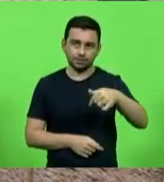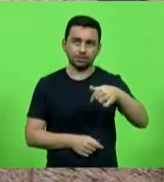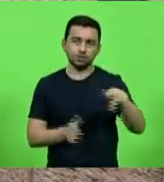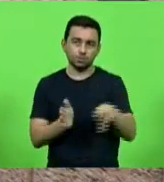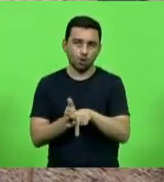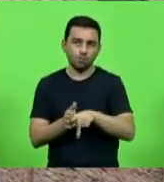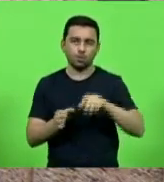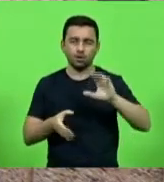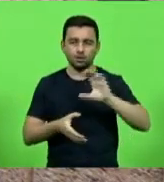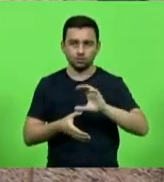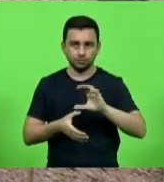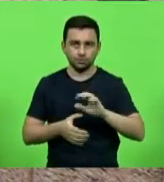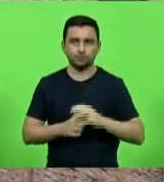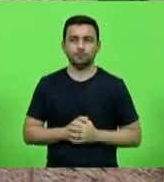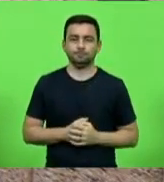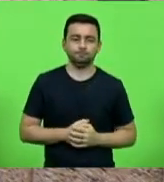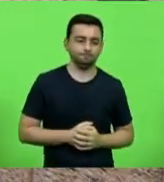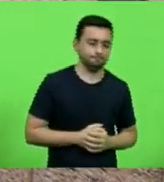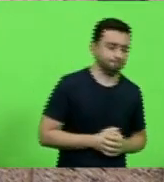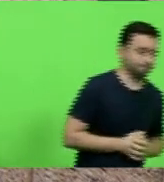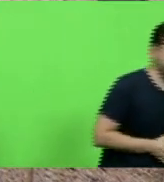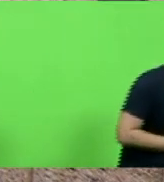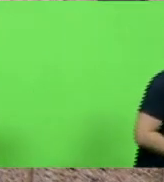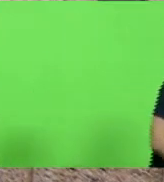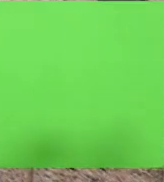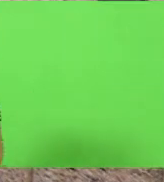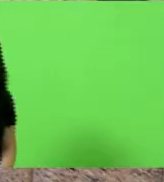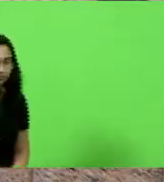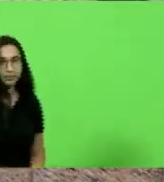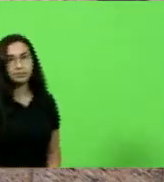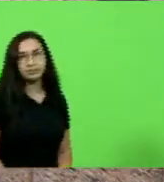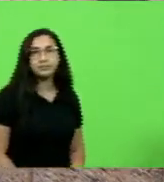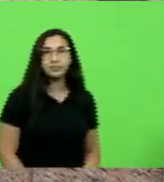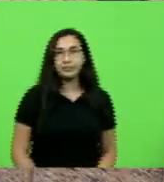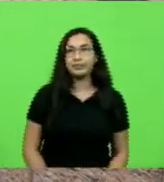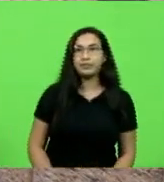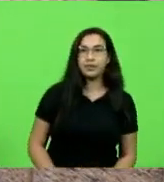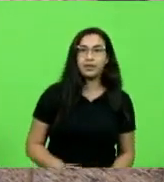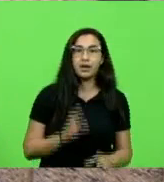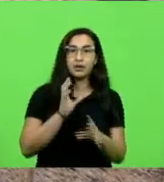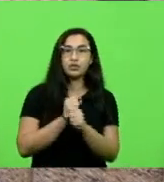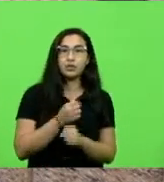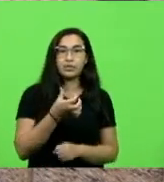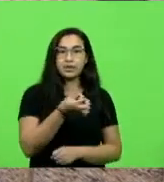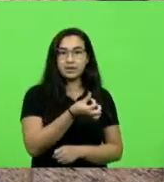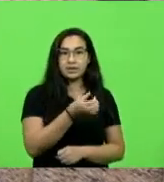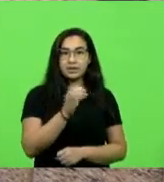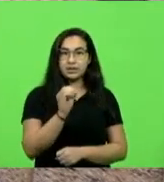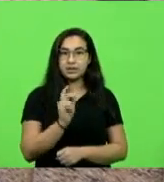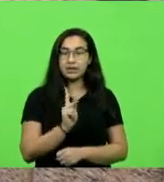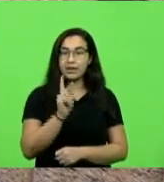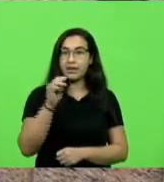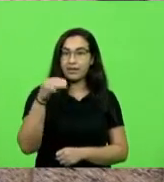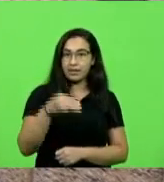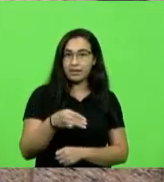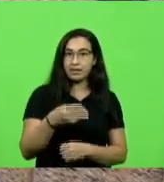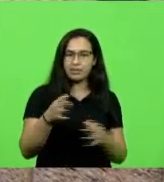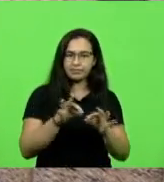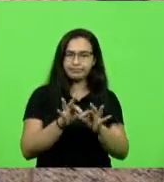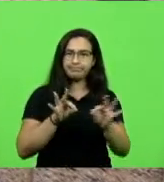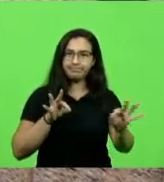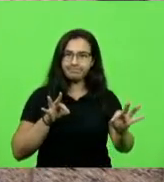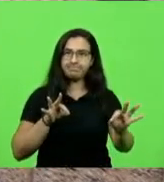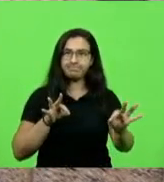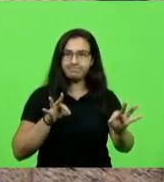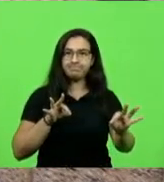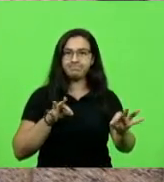Canoinhas. E o que acaba acrescentando 60 quilômetros aí nessa distância para